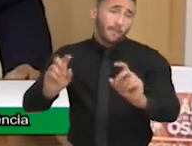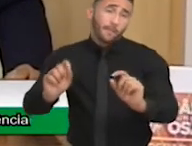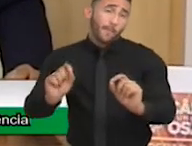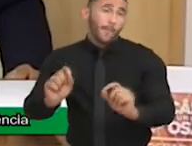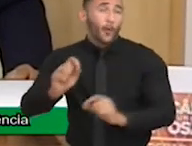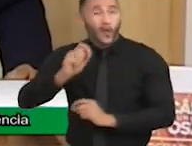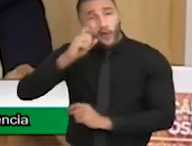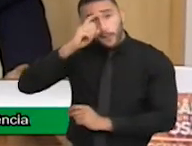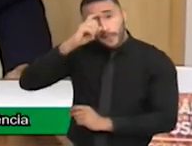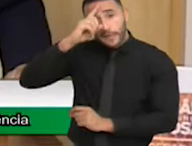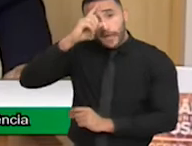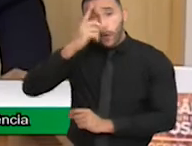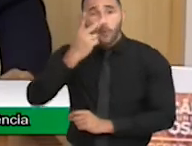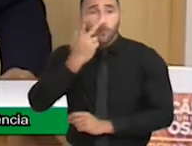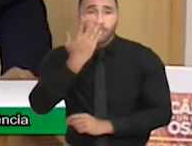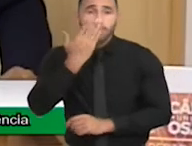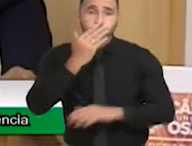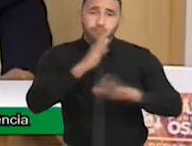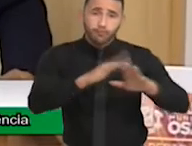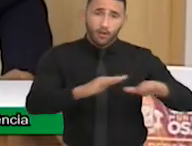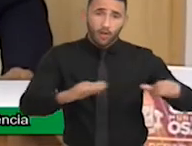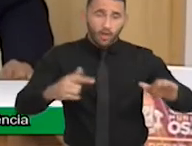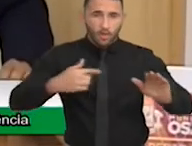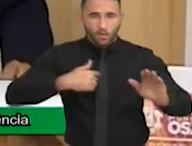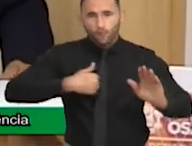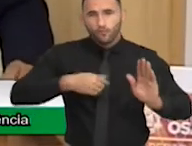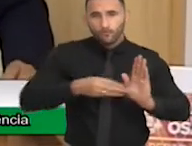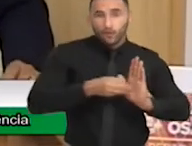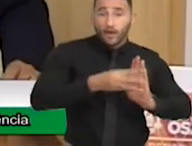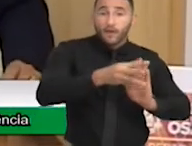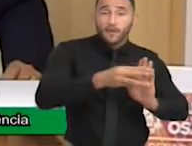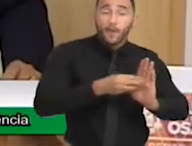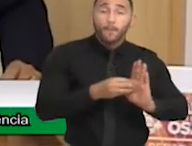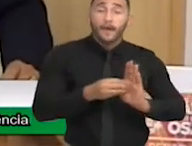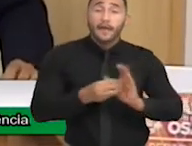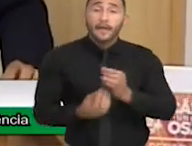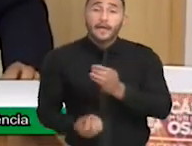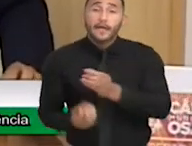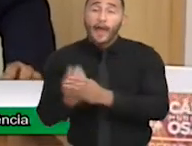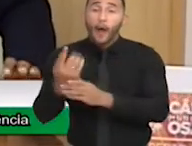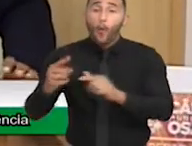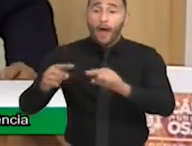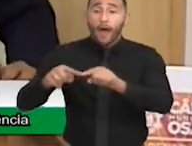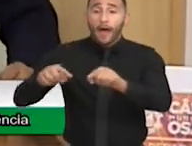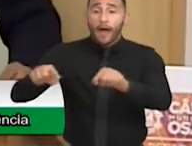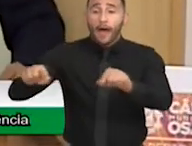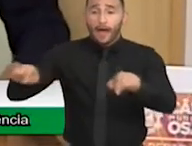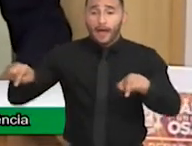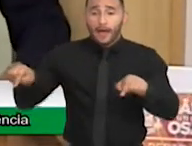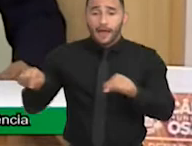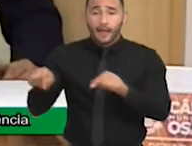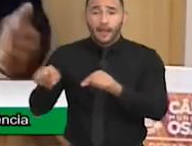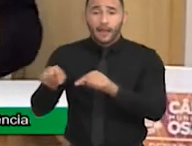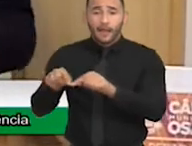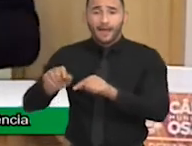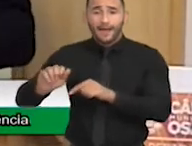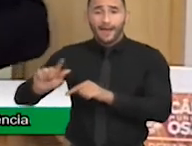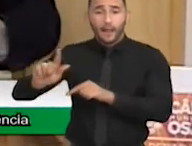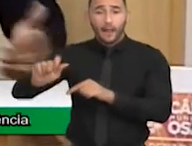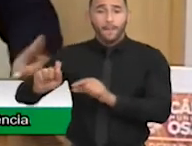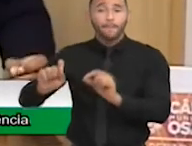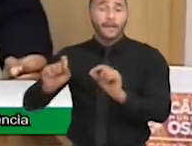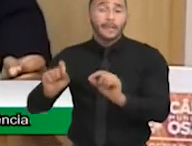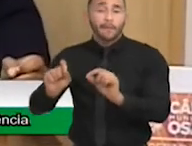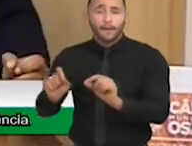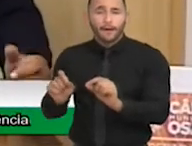onde eu fiz uma indicação para que a gente crie uma ala no hospital infantil para a gente prever todos esses